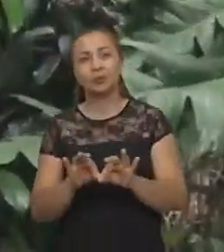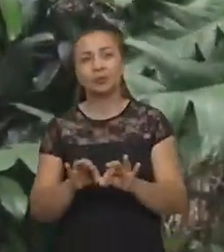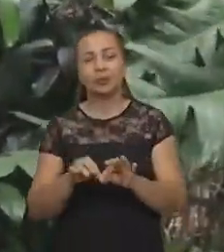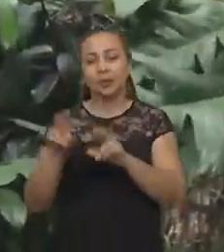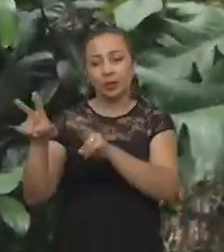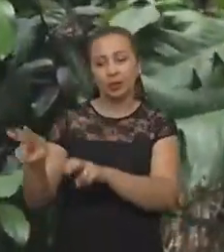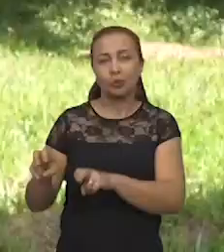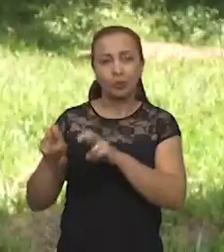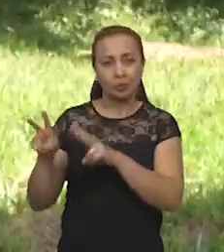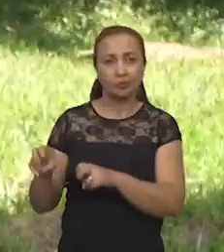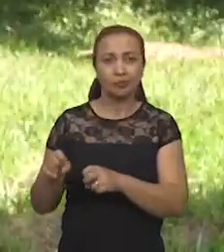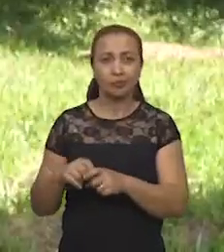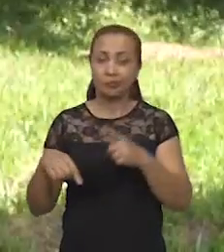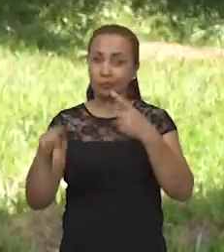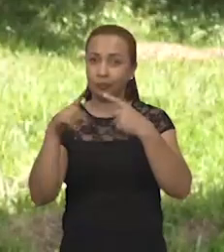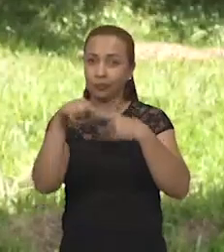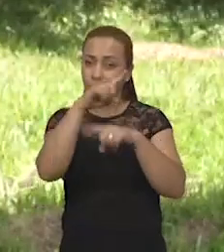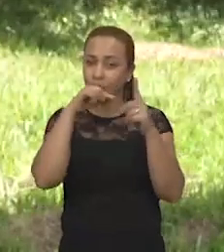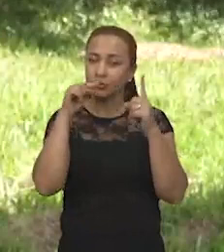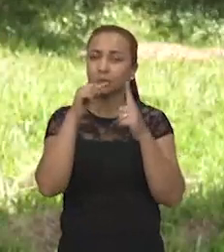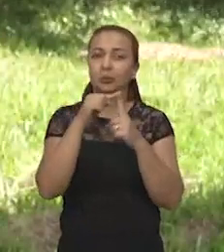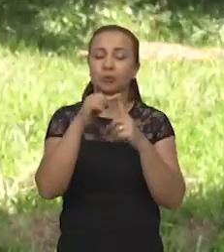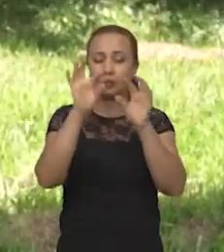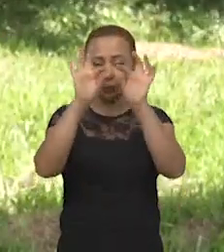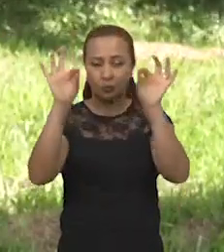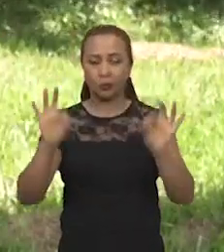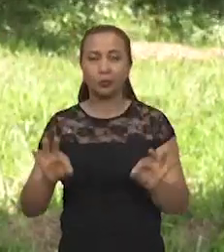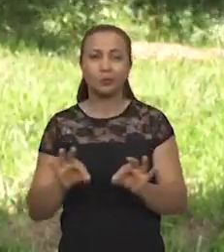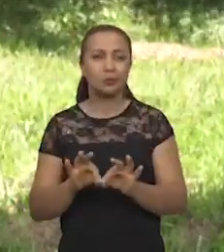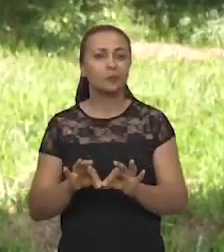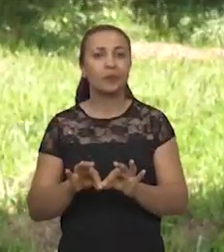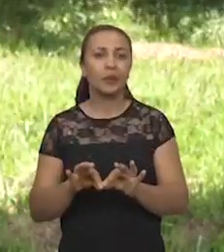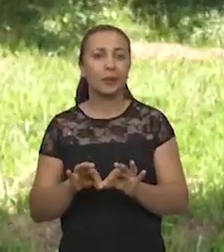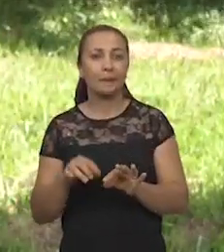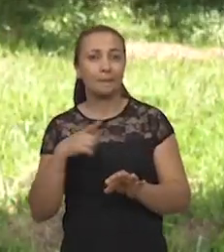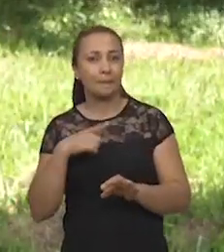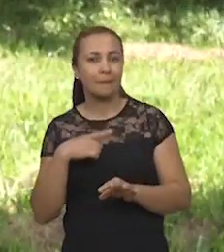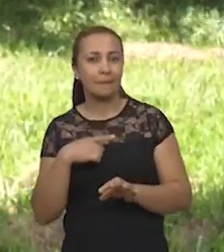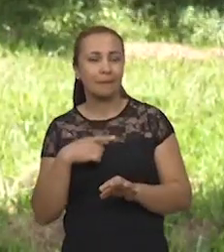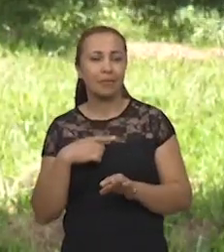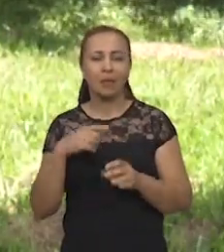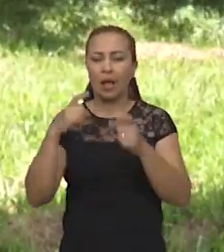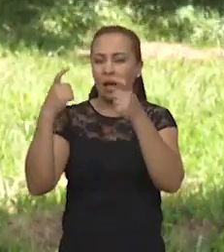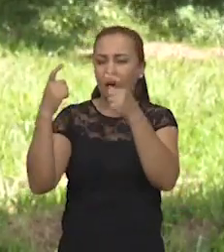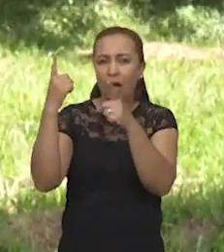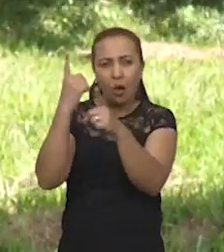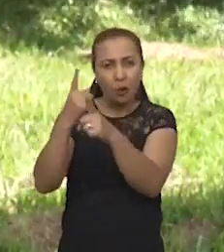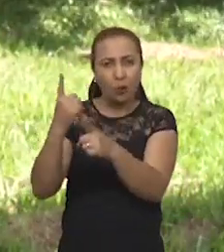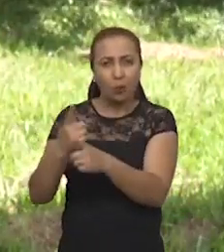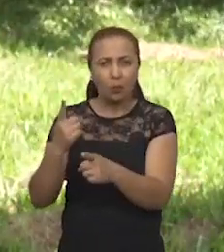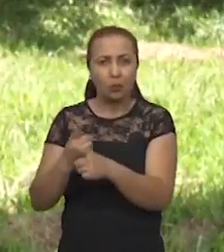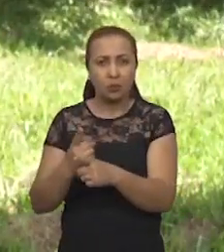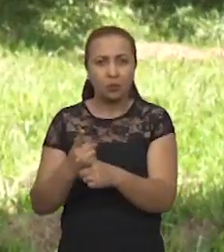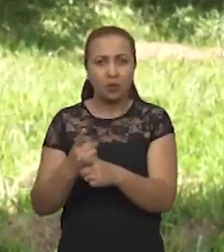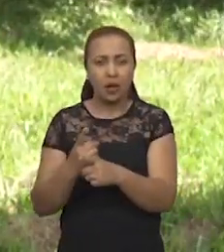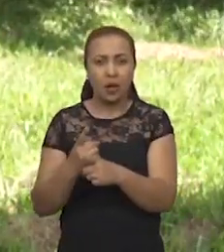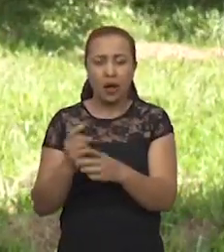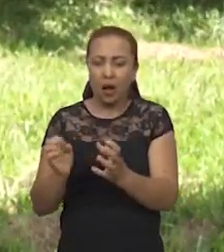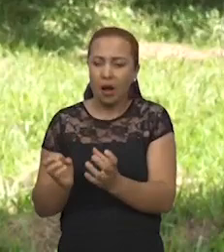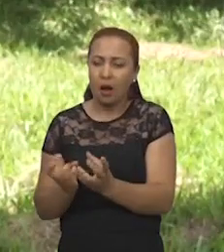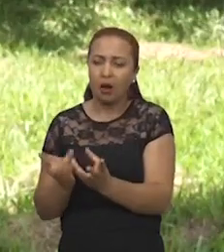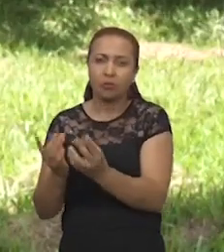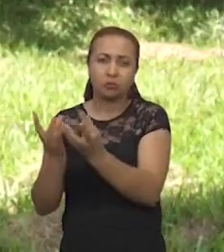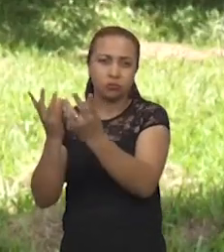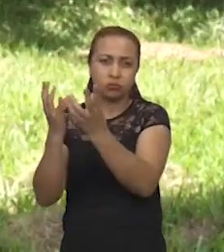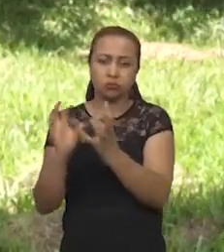na parte de campo. Os objetivos do projeto são localizar as populações das espécies